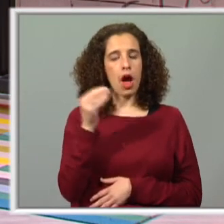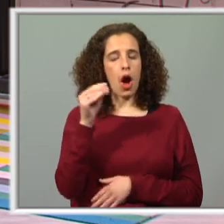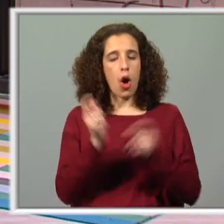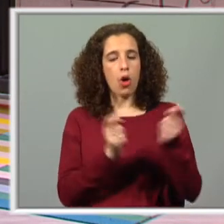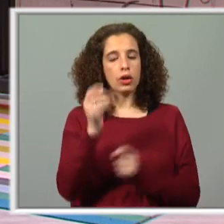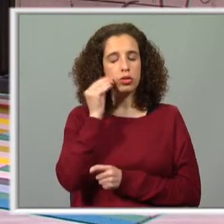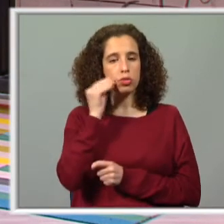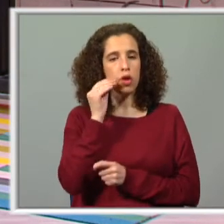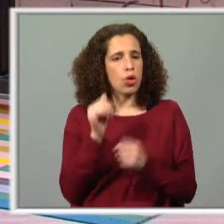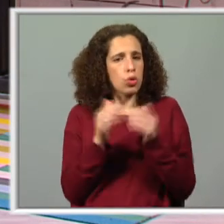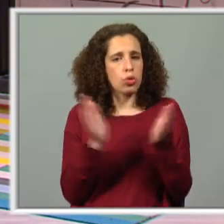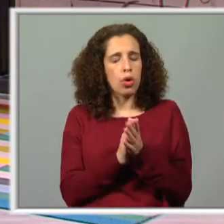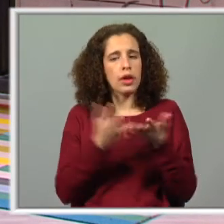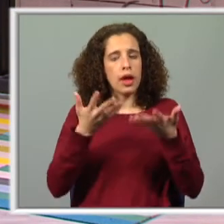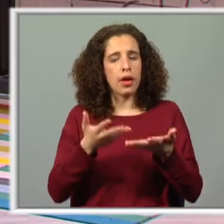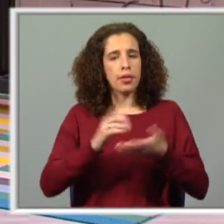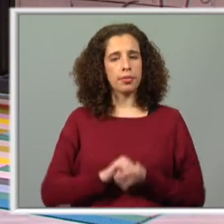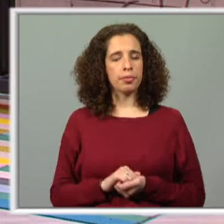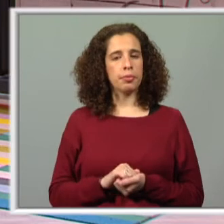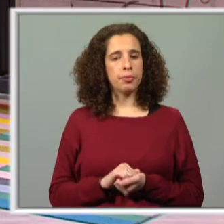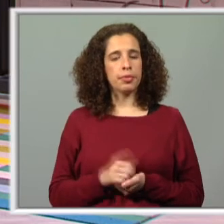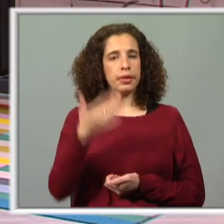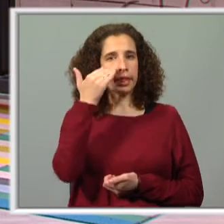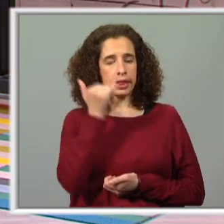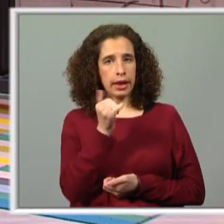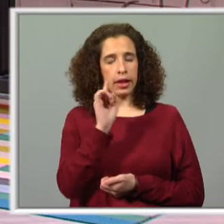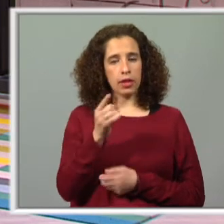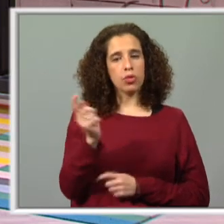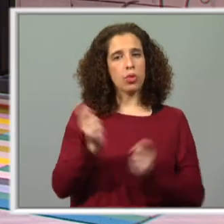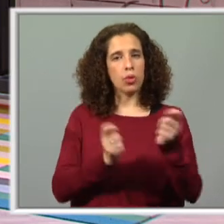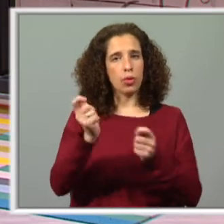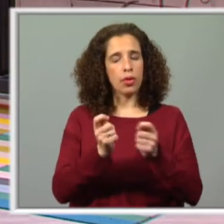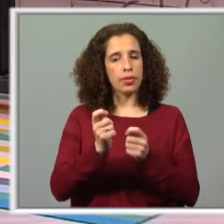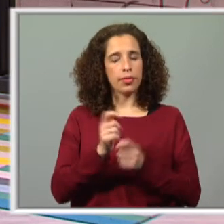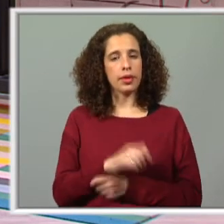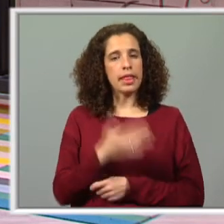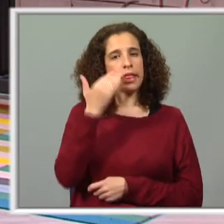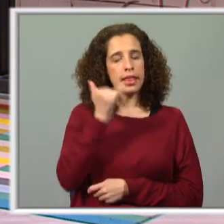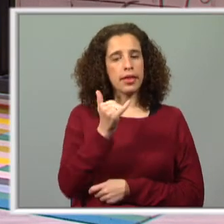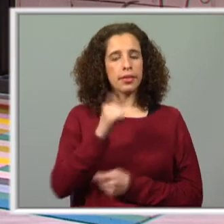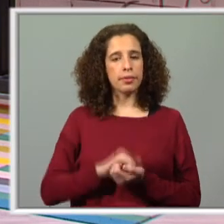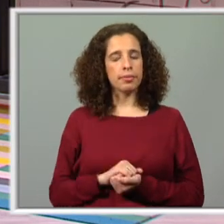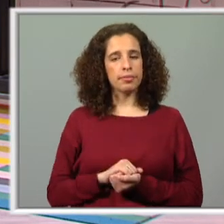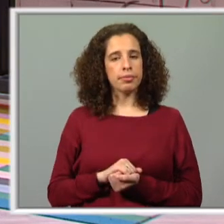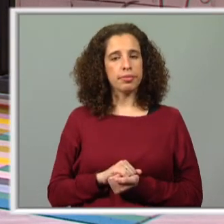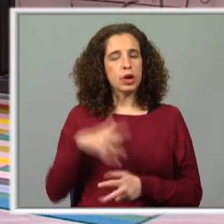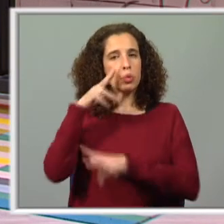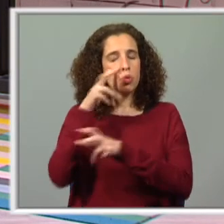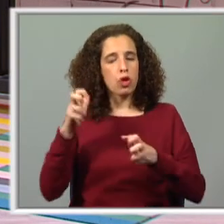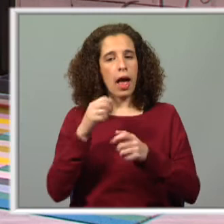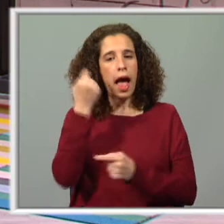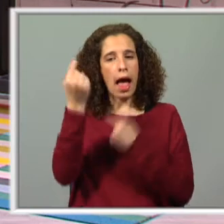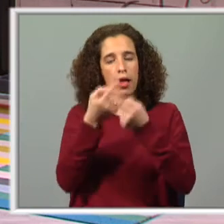organiza e tudo. E agora, vamos tentar aqui organizar e tentar descobrir